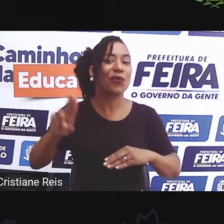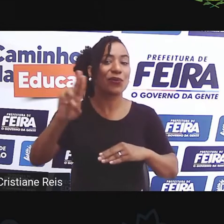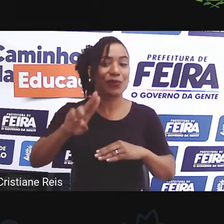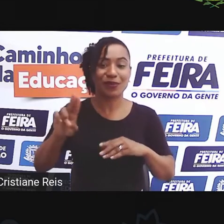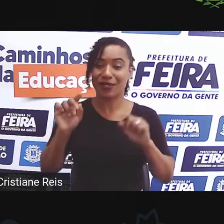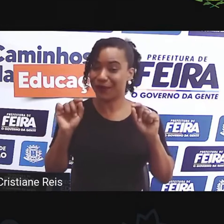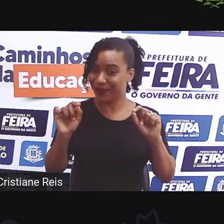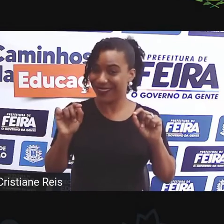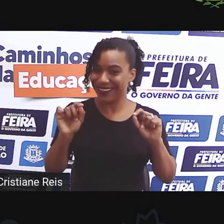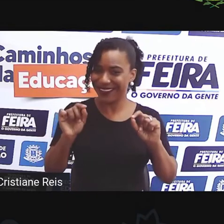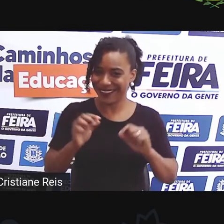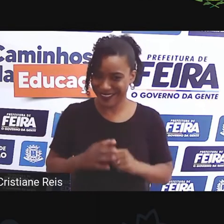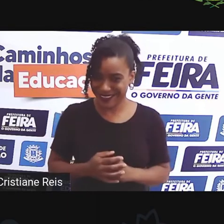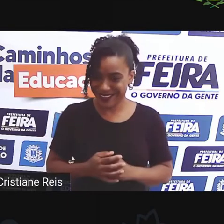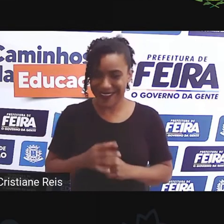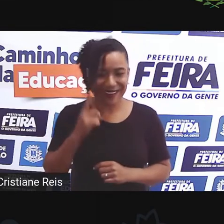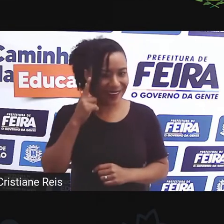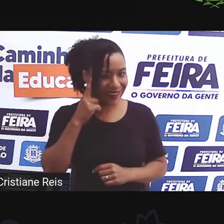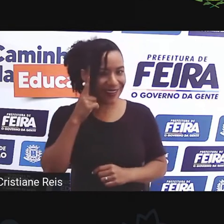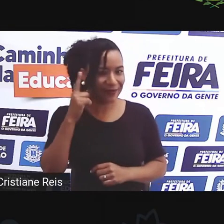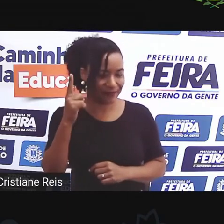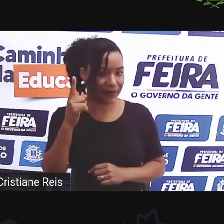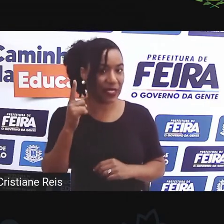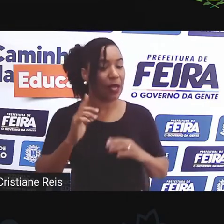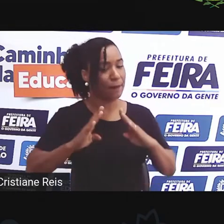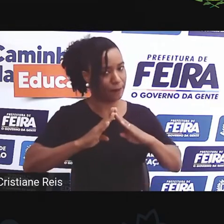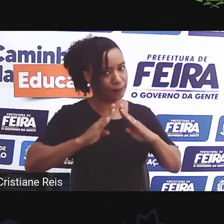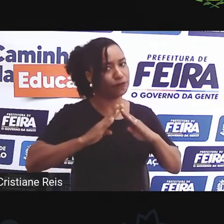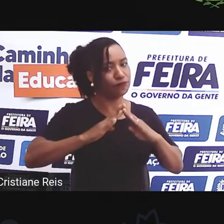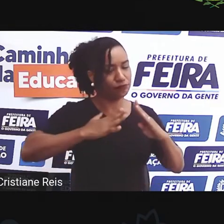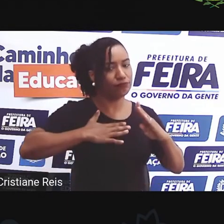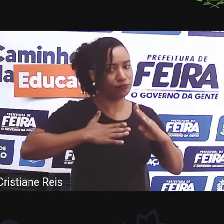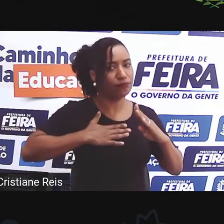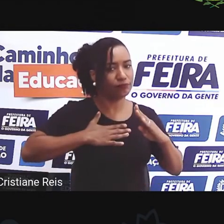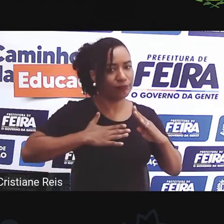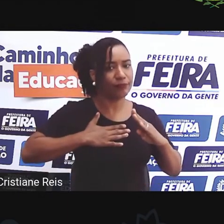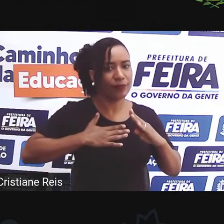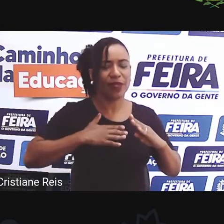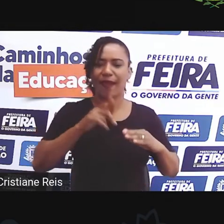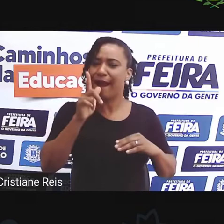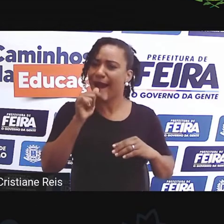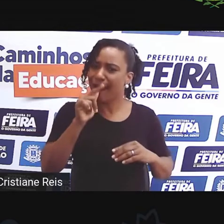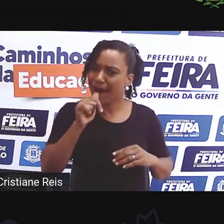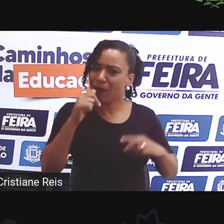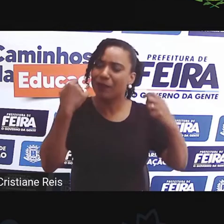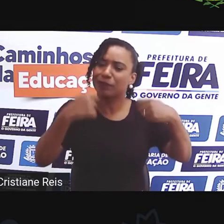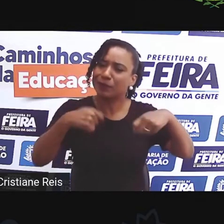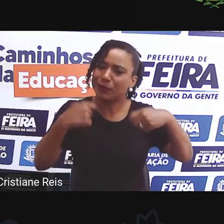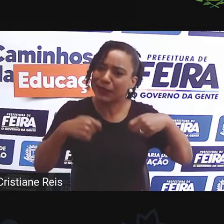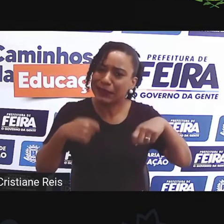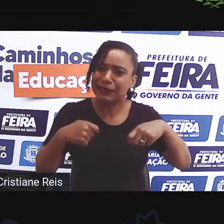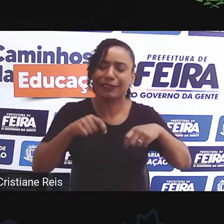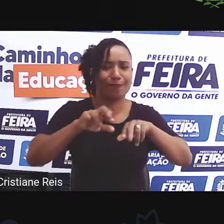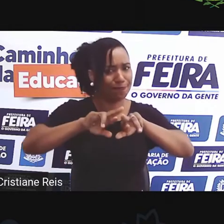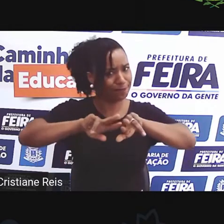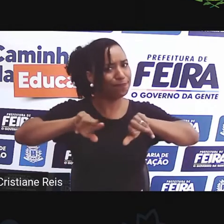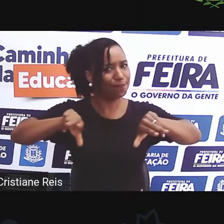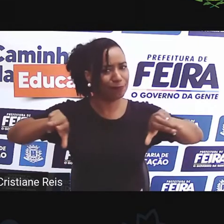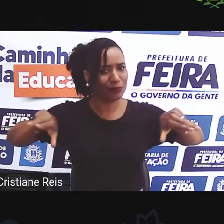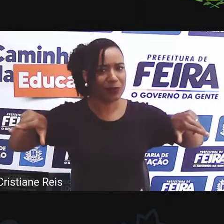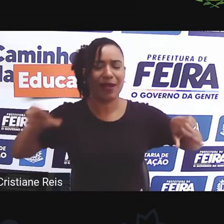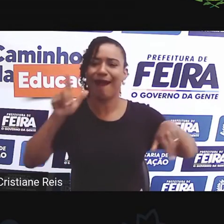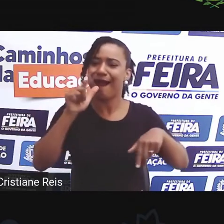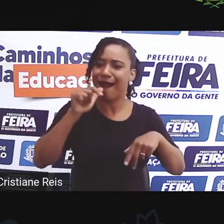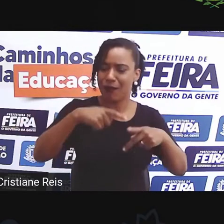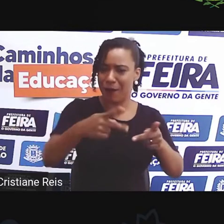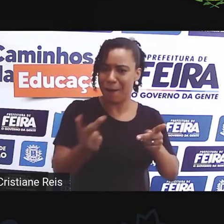Ai, deixe-me lembrar. Lá na minha casa, a gente utiliza água em muitos e muitos momentos. Hum, água para lavar